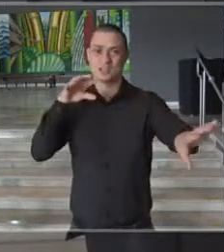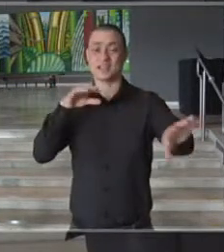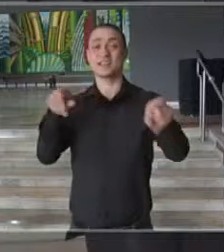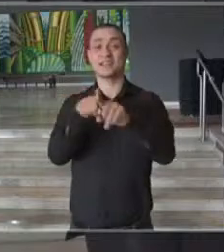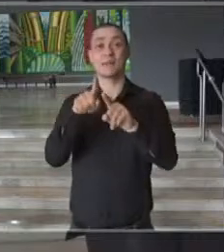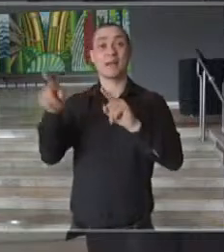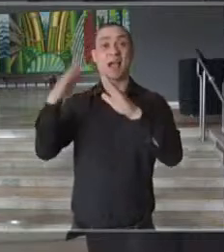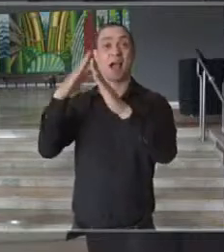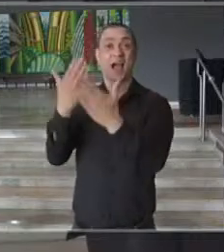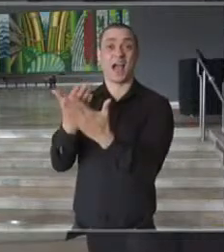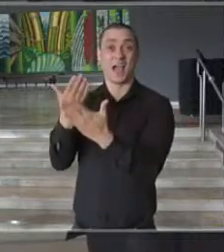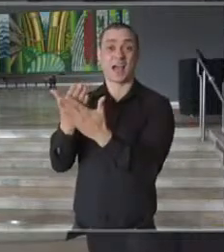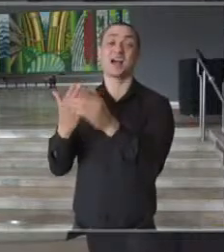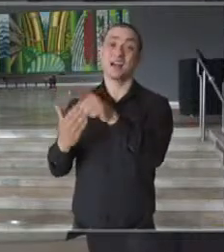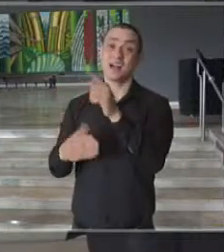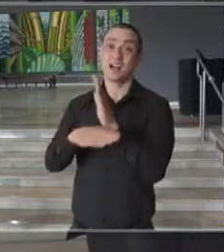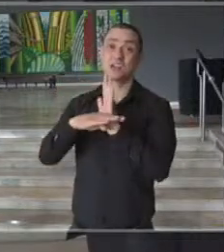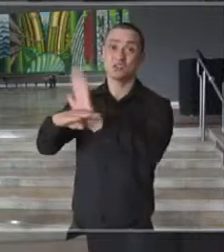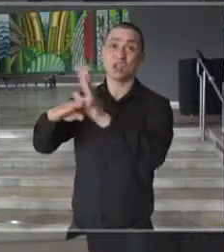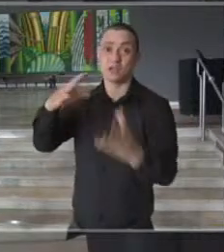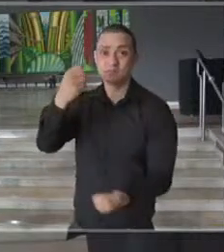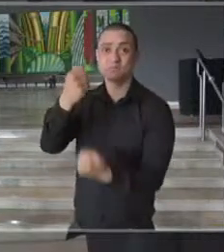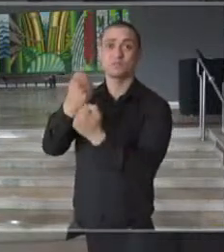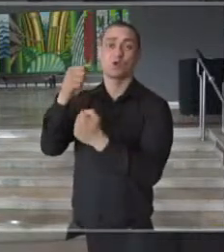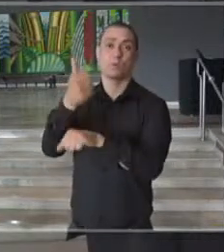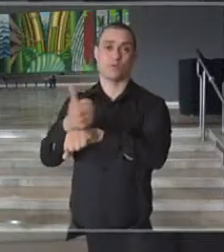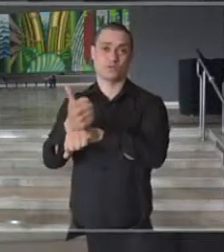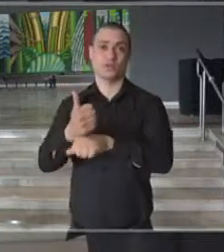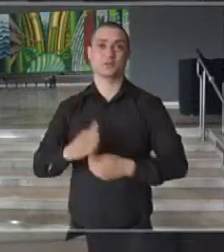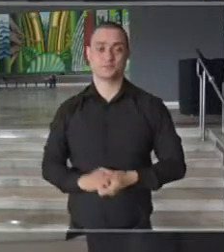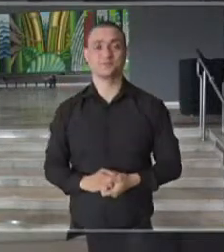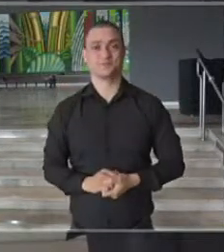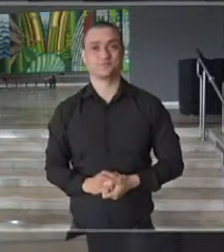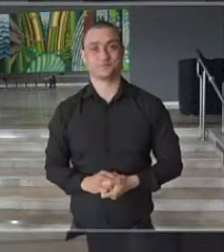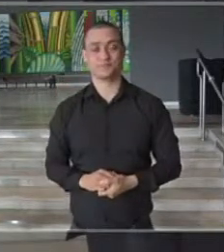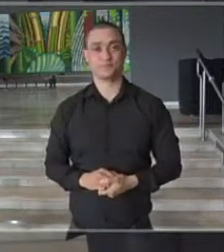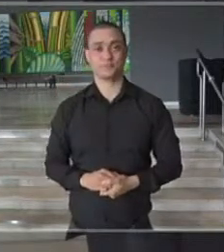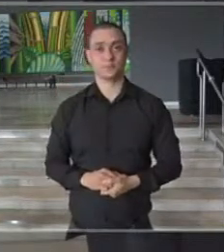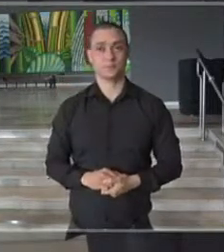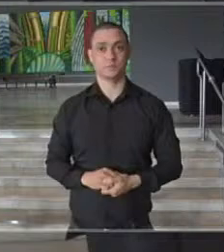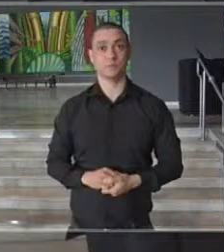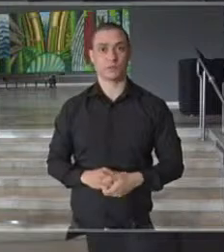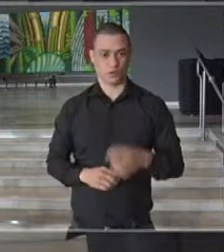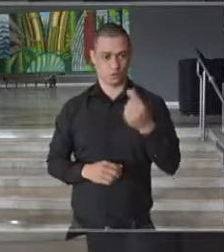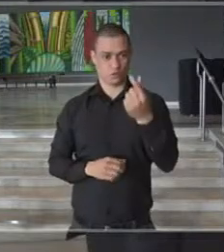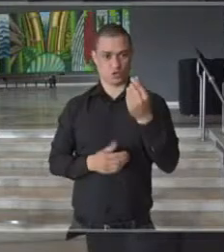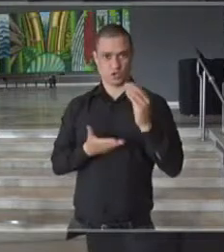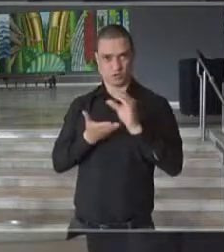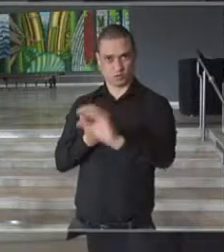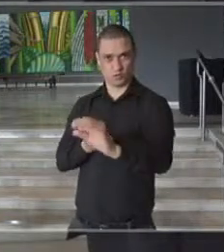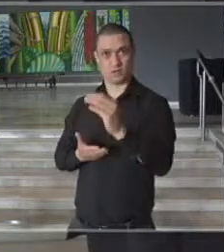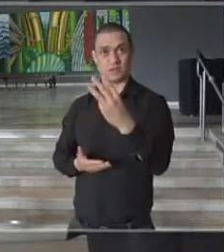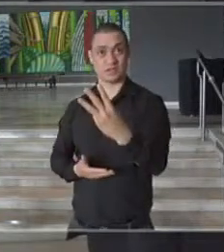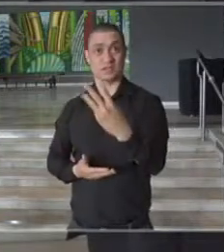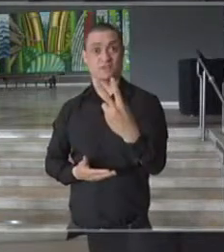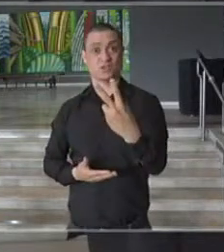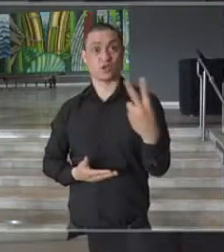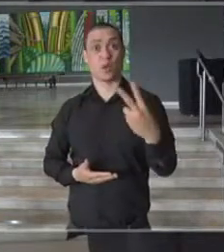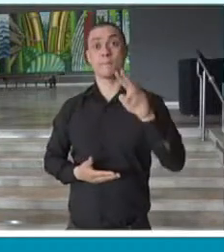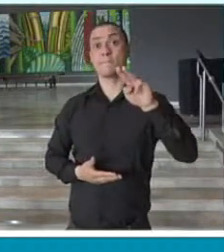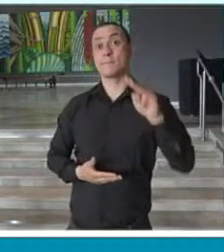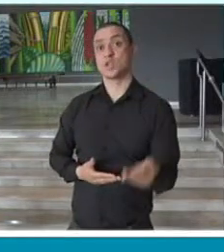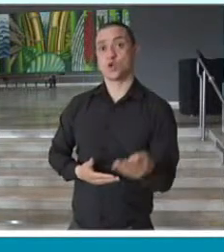com algo fundamental, que é o apoio à formação dos nossos profissionais. Pode passar? O investimento será de R$ 322 milhões